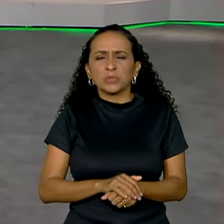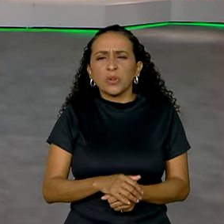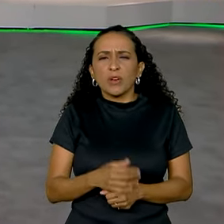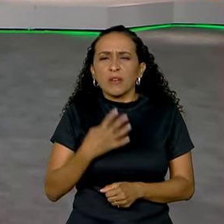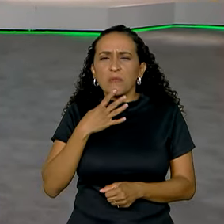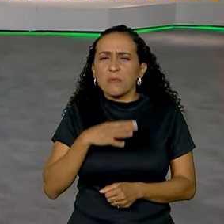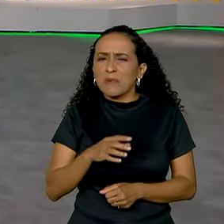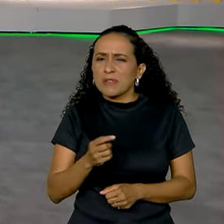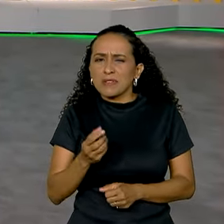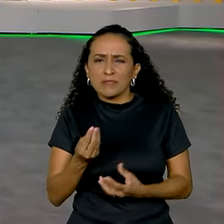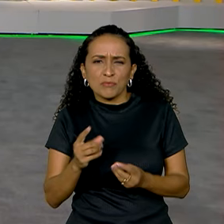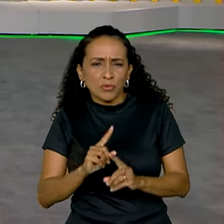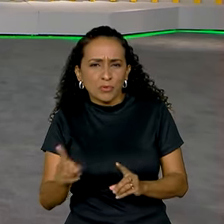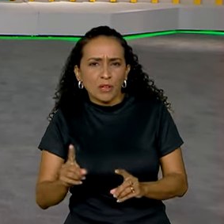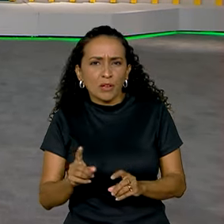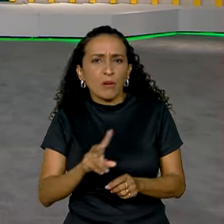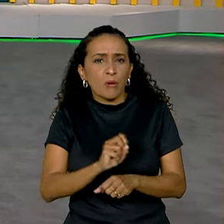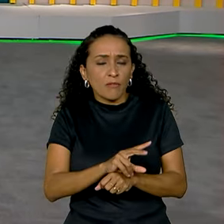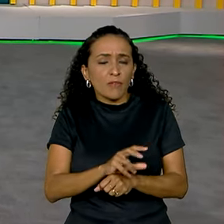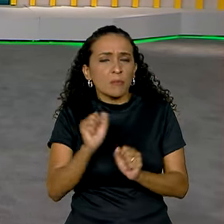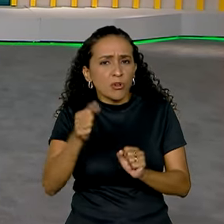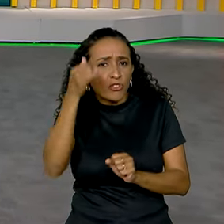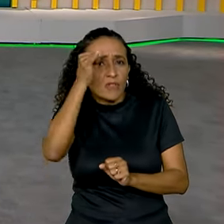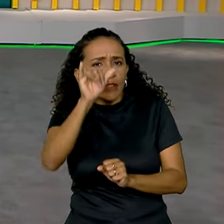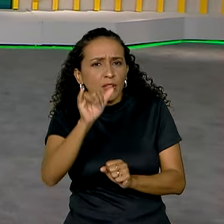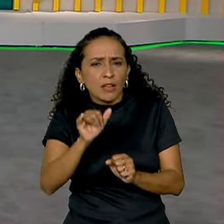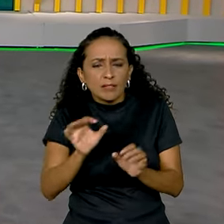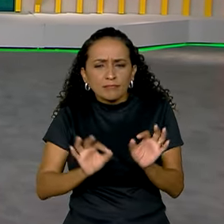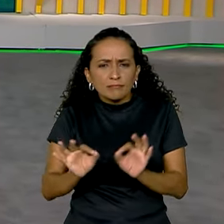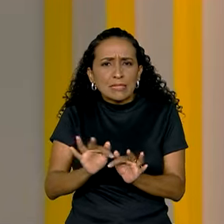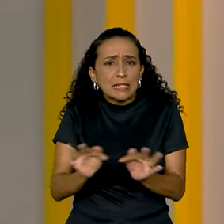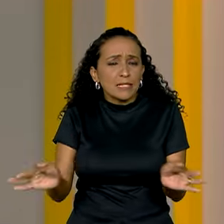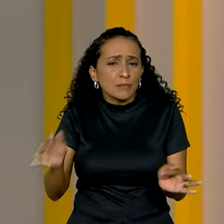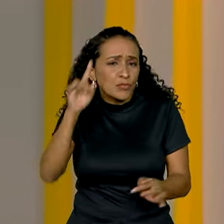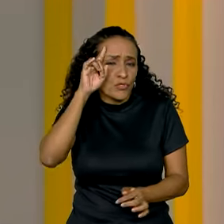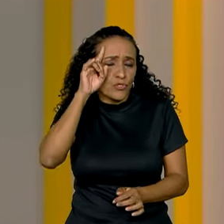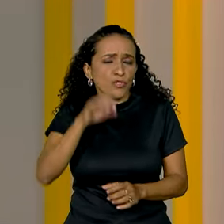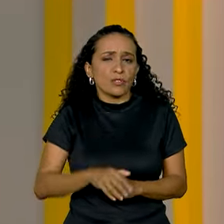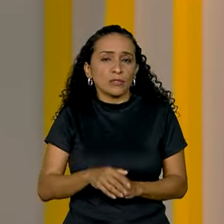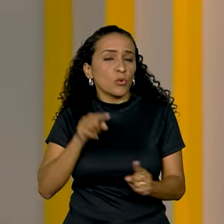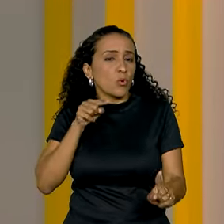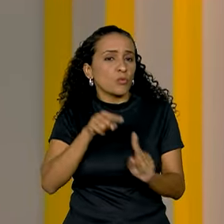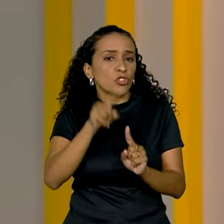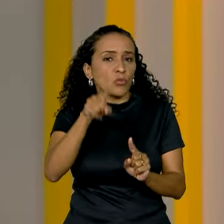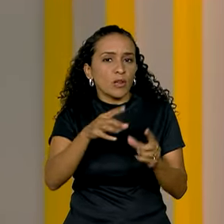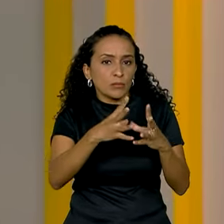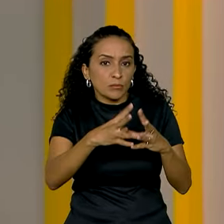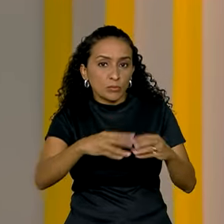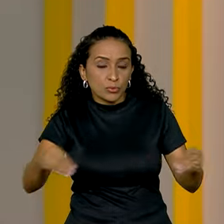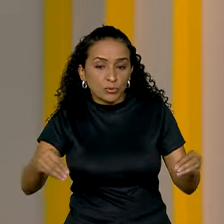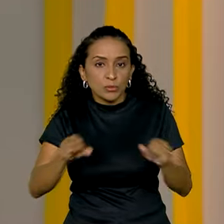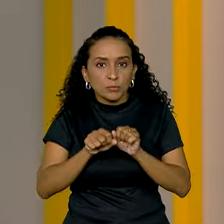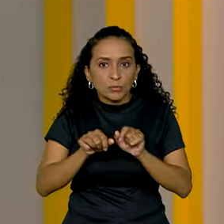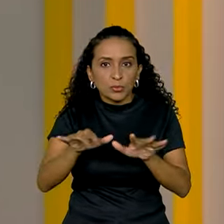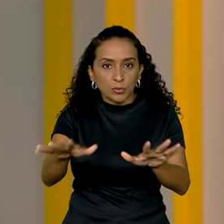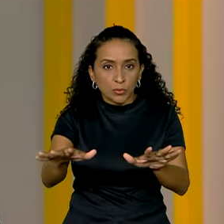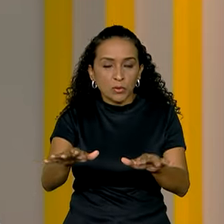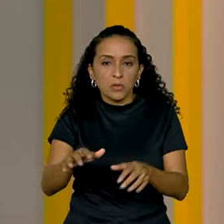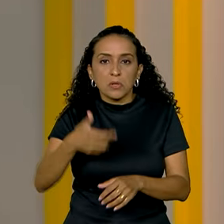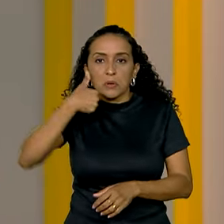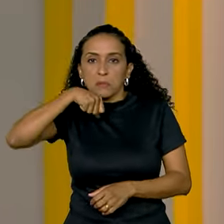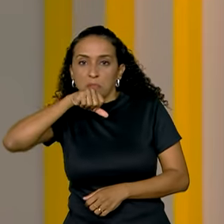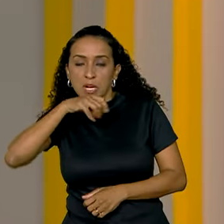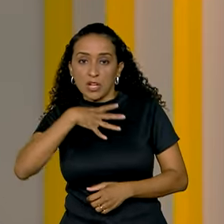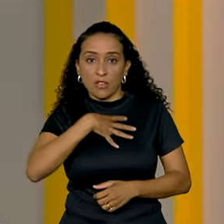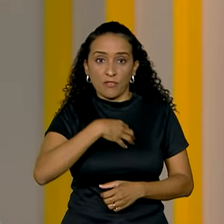esse vírus pode ser evitado tomando medidas simples no dia a dia. A meta é eliminar a transmissão vertical entre mãe